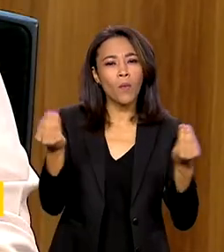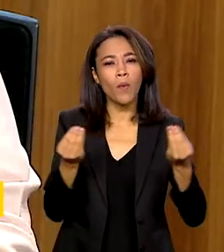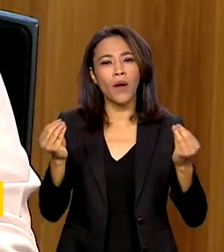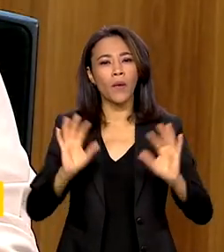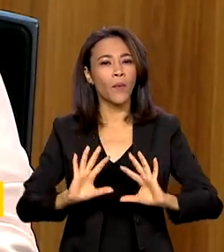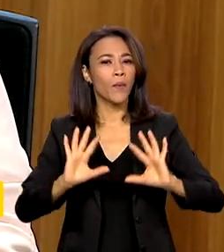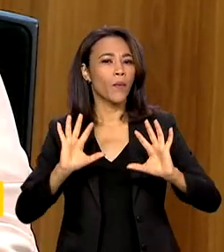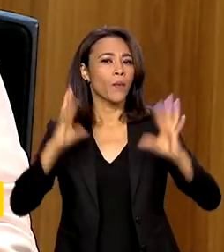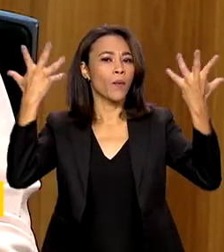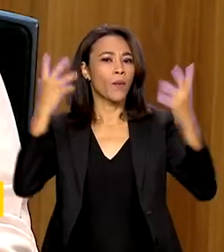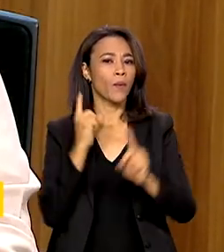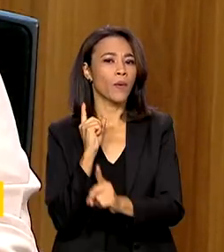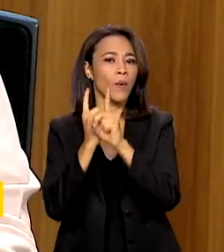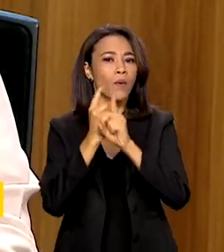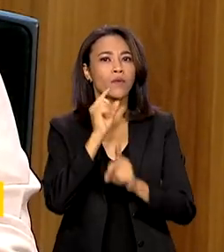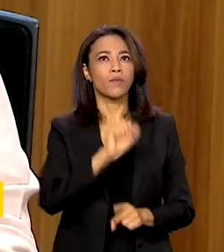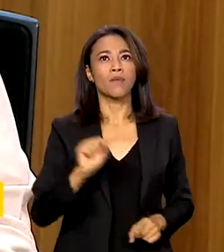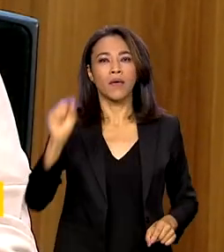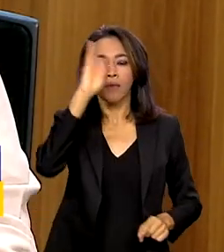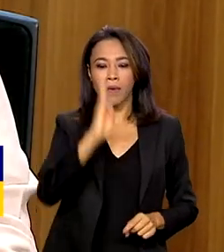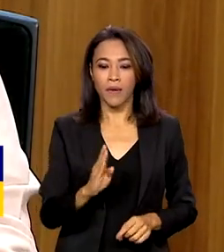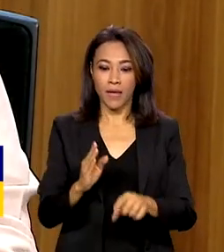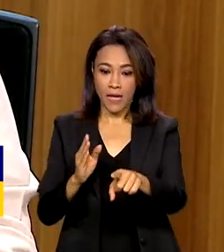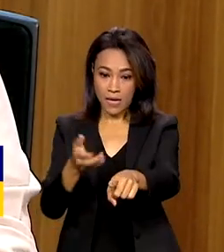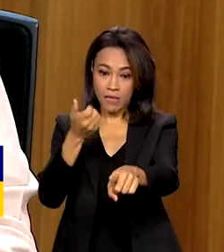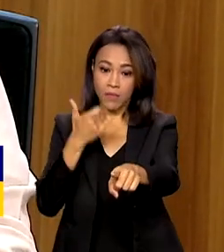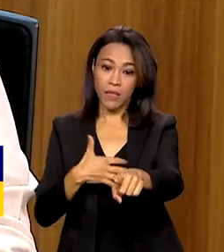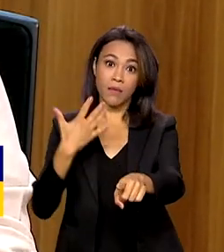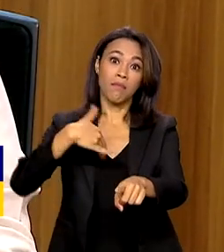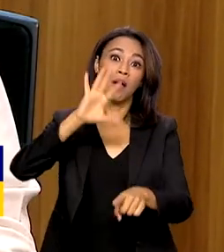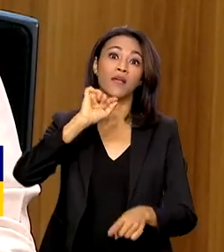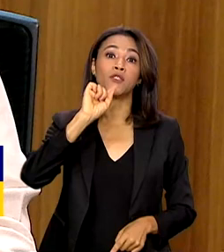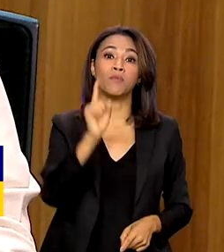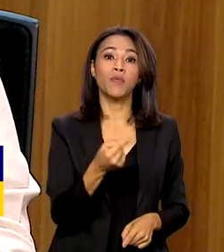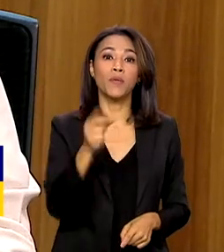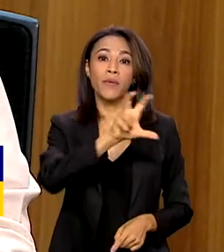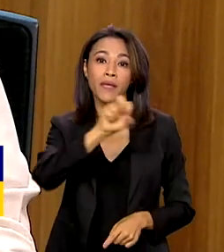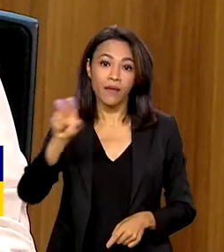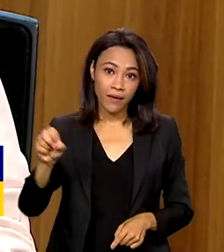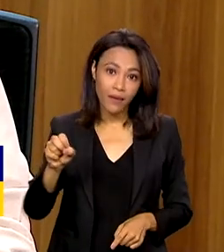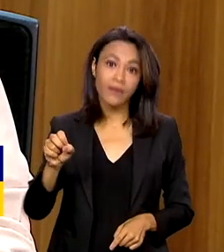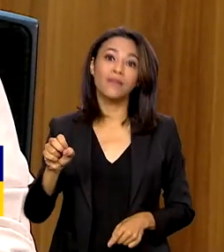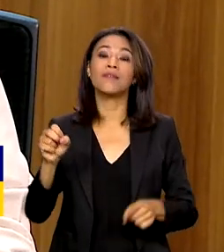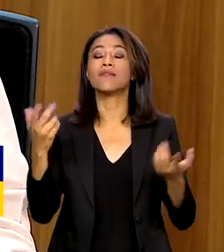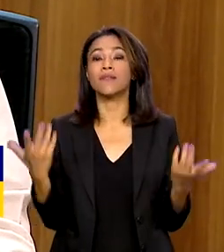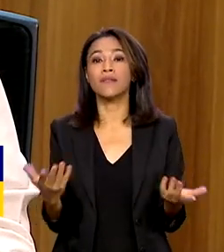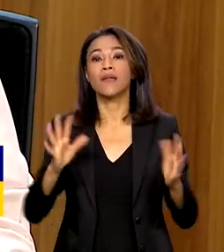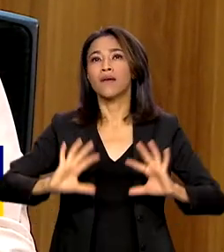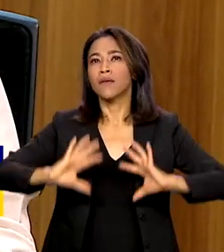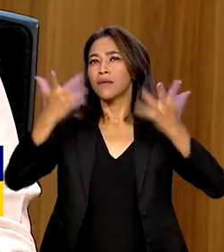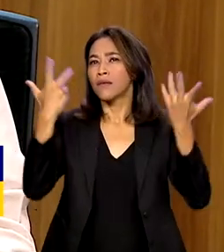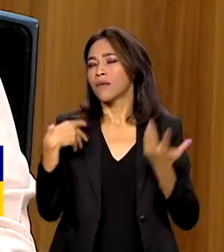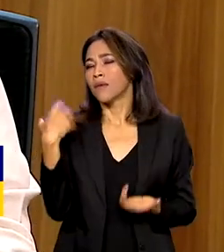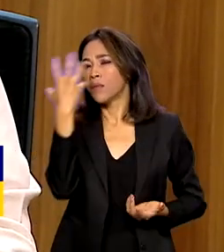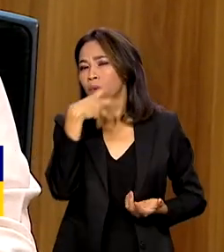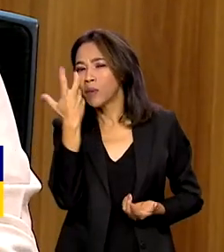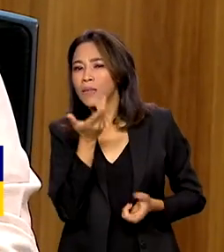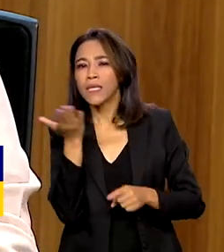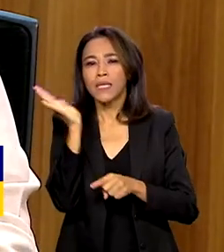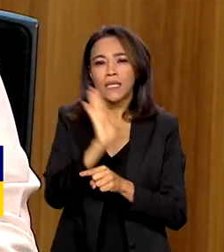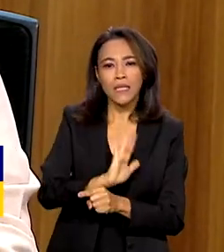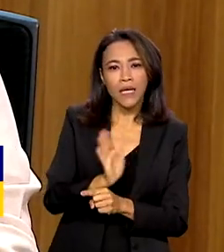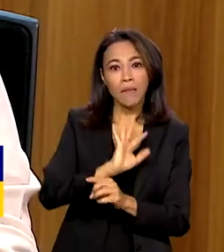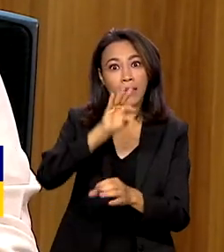São mais de 3.500 atividades na programação, entre exposições, ações educativas, música e cinema no museu,